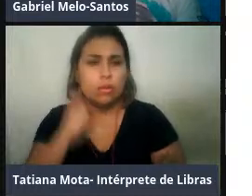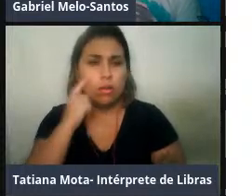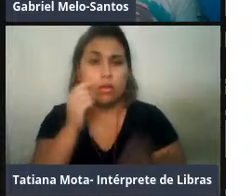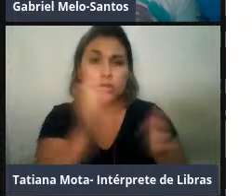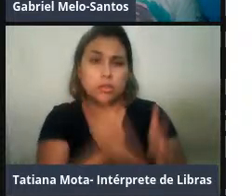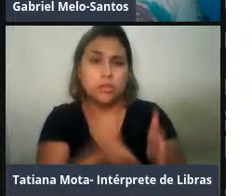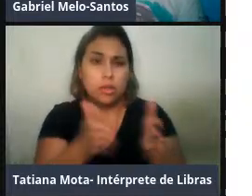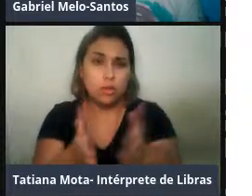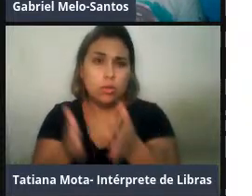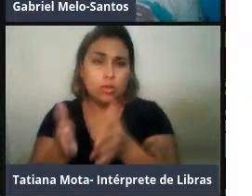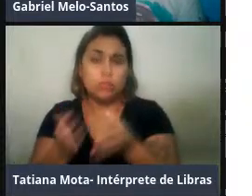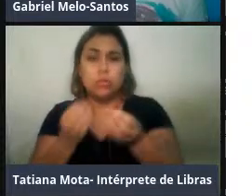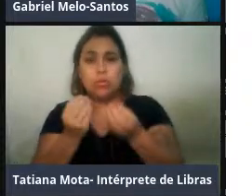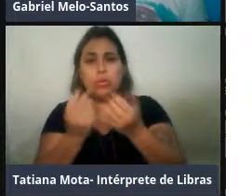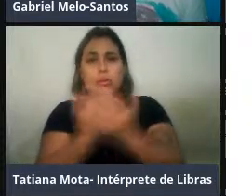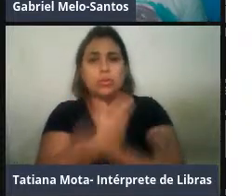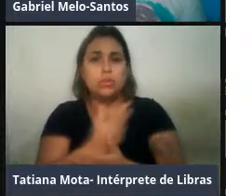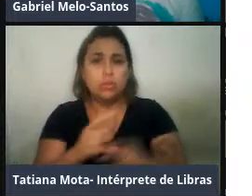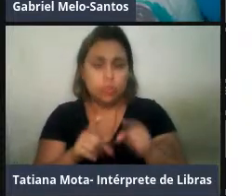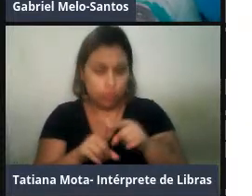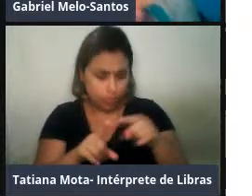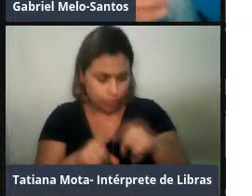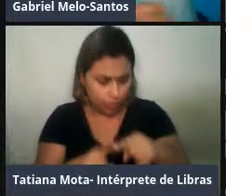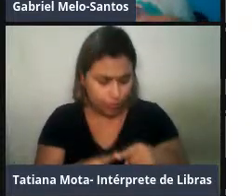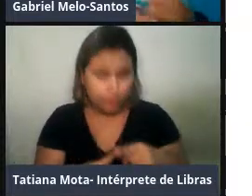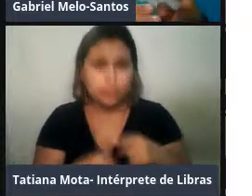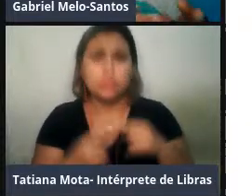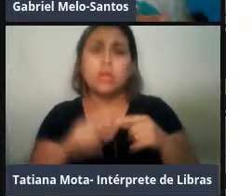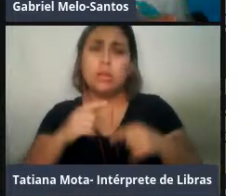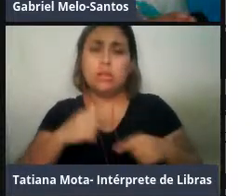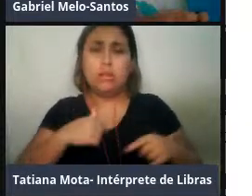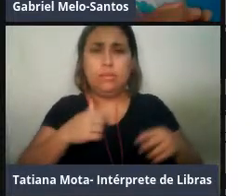muito espaçadas. E essas sequências, elas variaram de